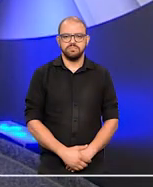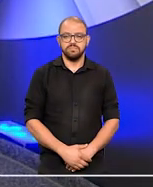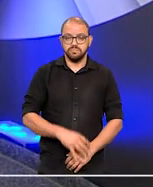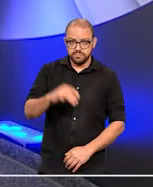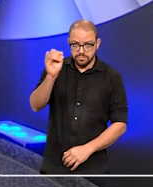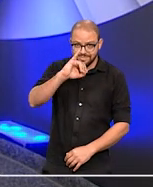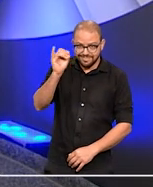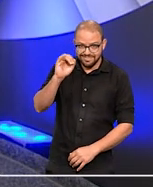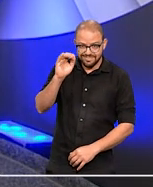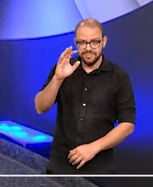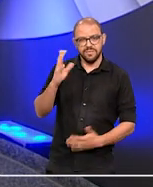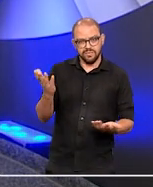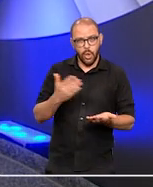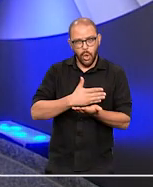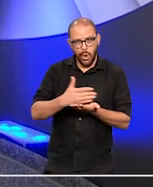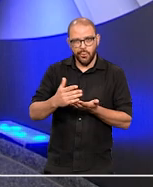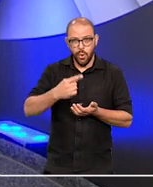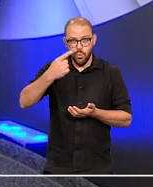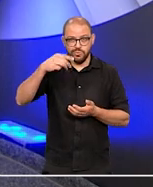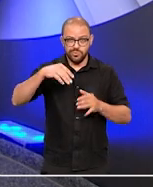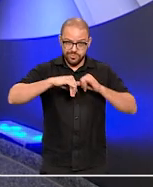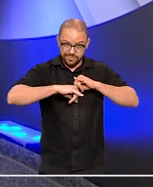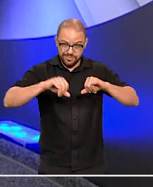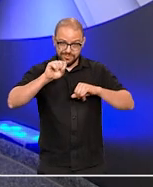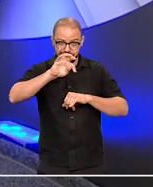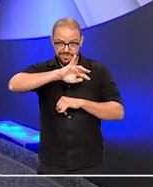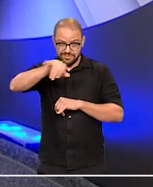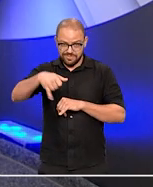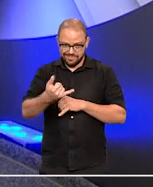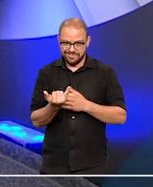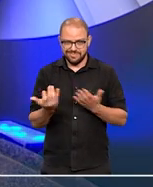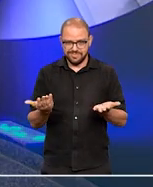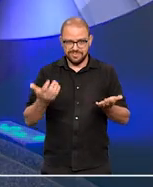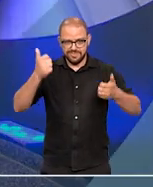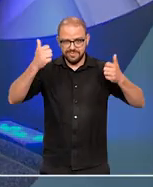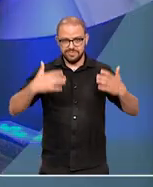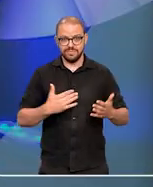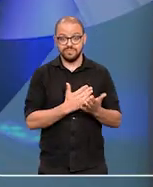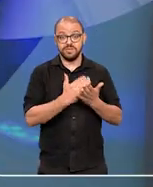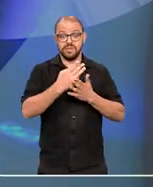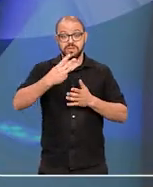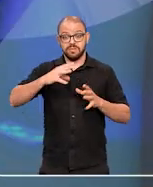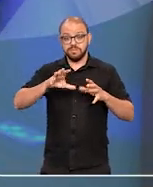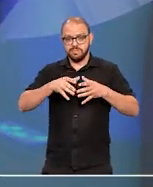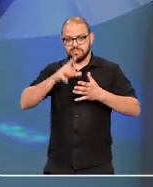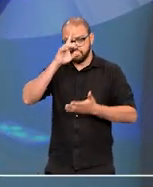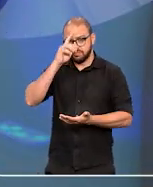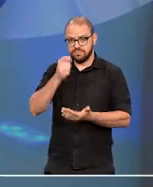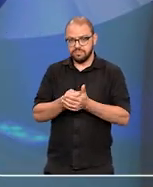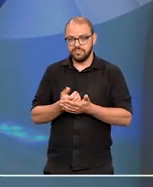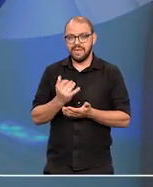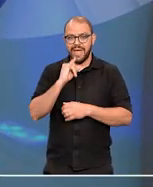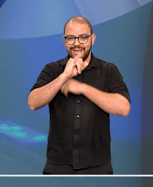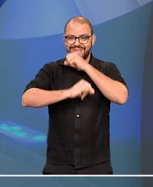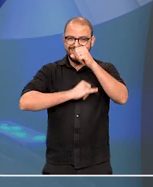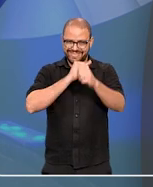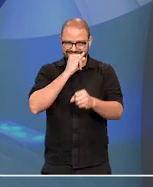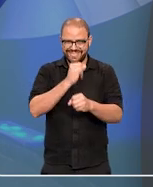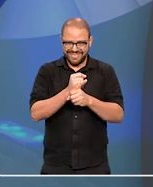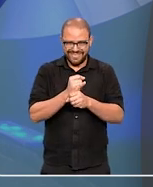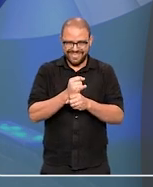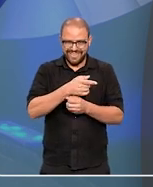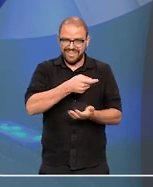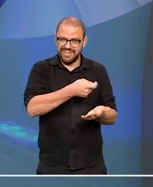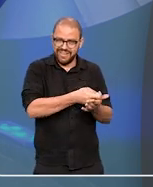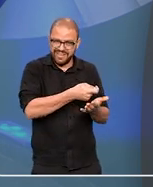Olá, começa agora o Minuto STJ. Vamos aos destaques. A terceira turma decidiu que um provedor de internet só